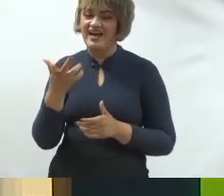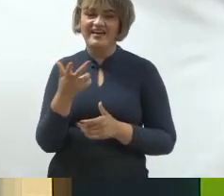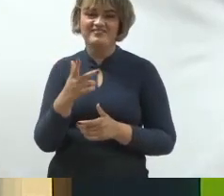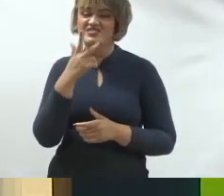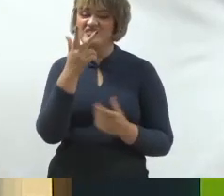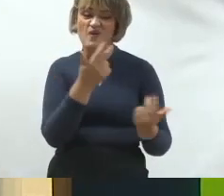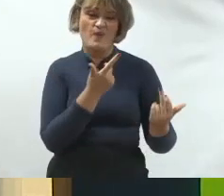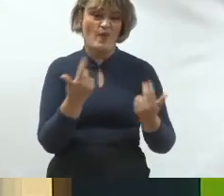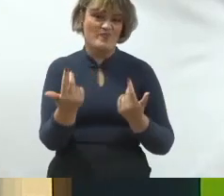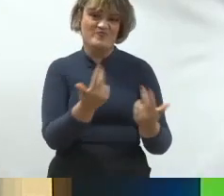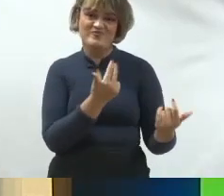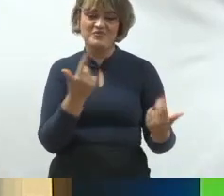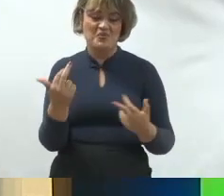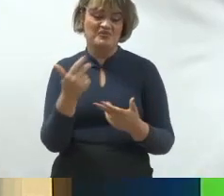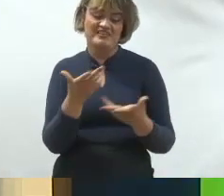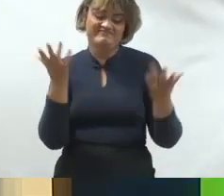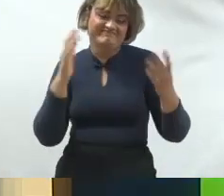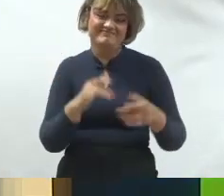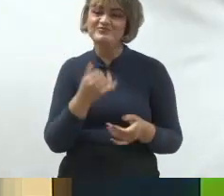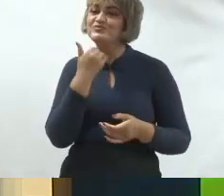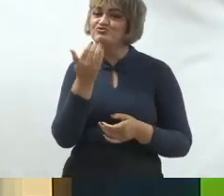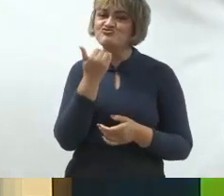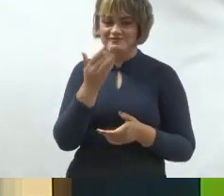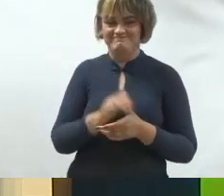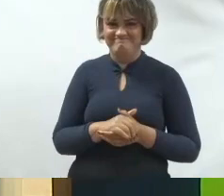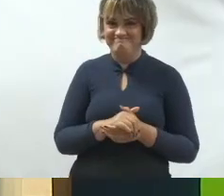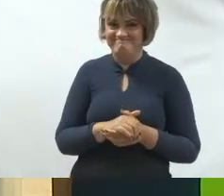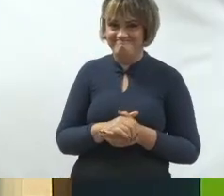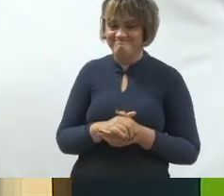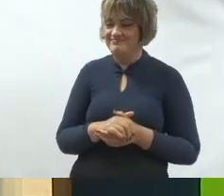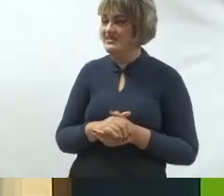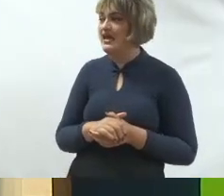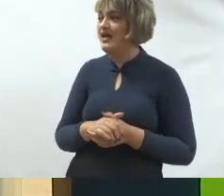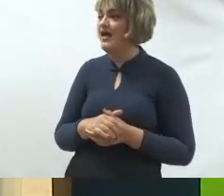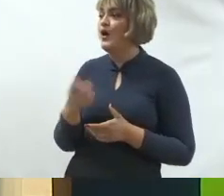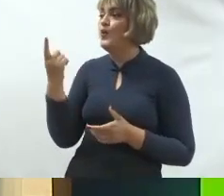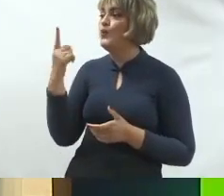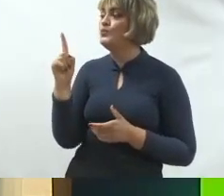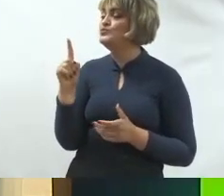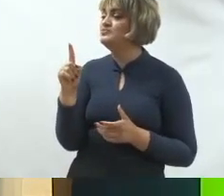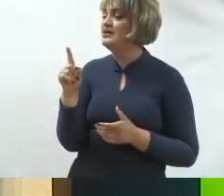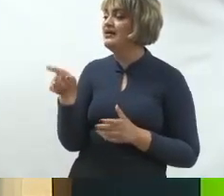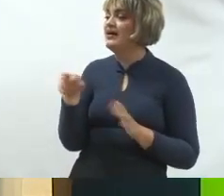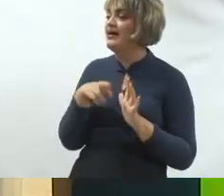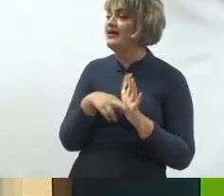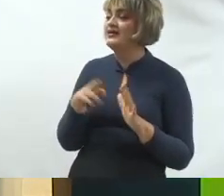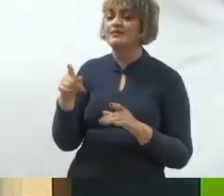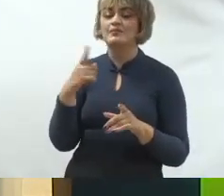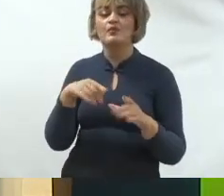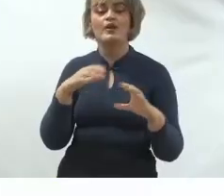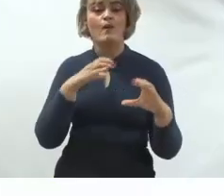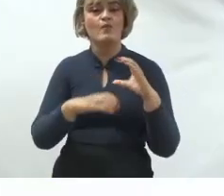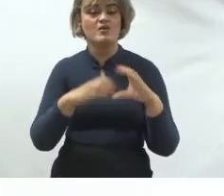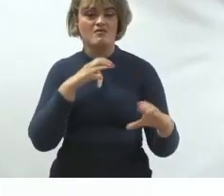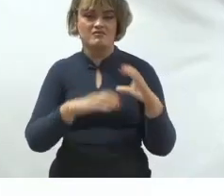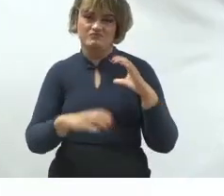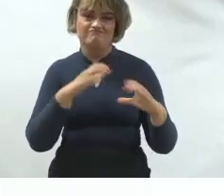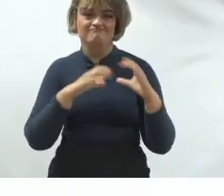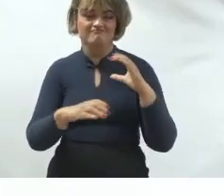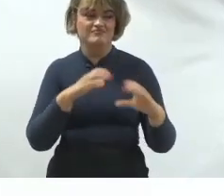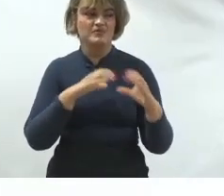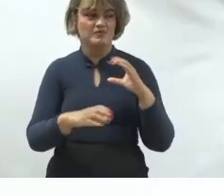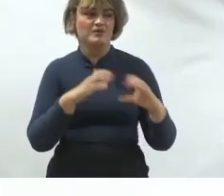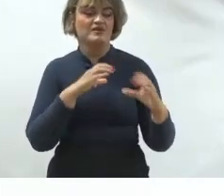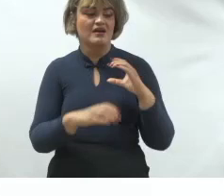E ser só mais um na política é o mesmo que ser nenhum. E a última regrinha que eu trago aqui para vocês é a regra da equipe da comunicação, é a regra da comunicação.